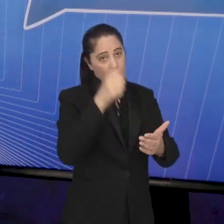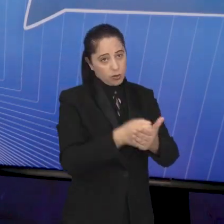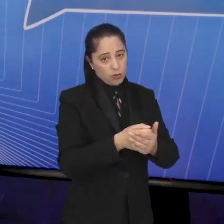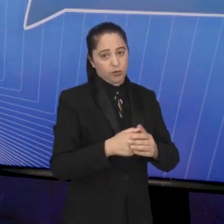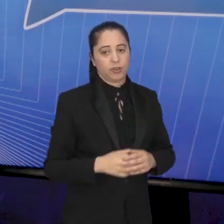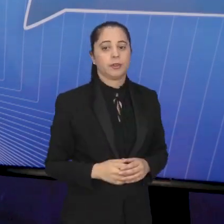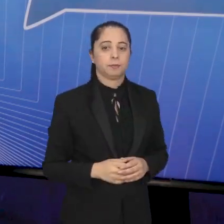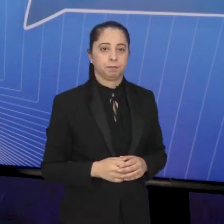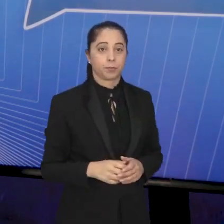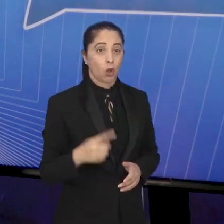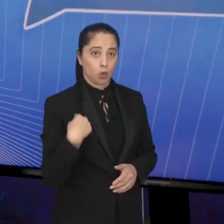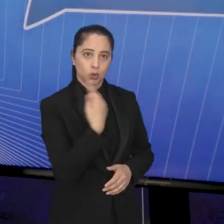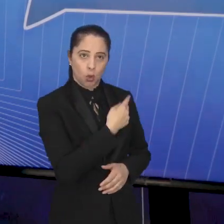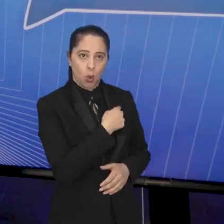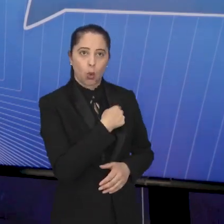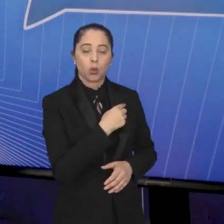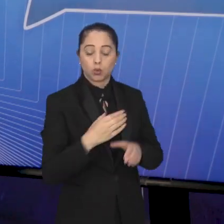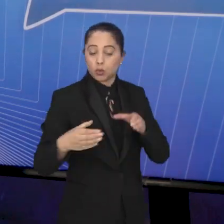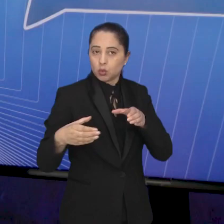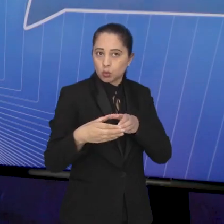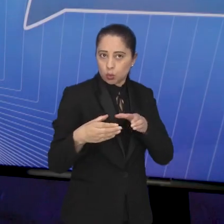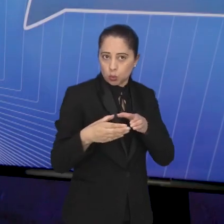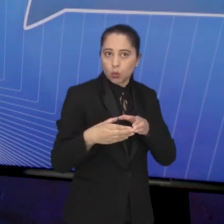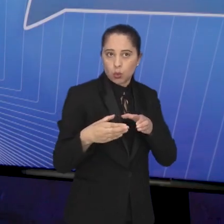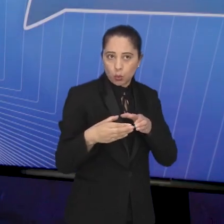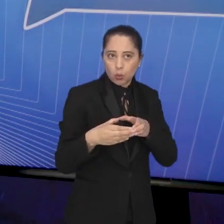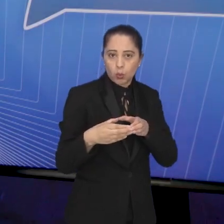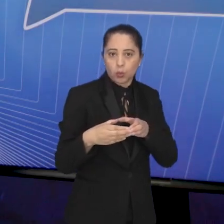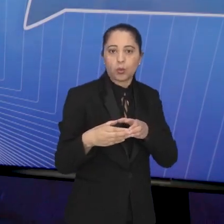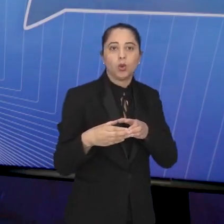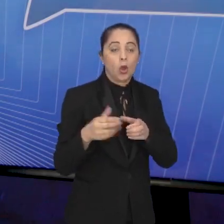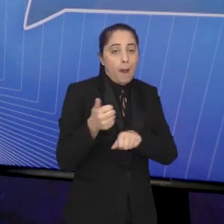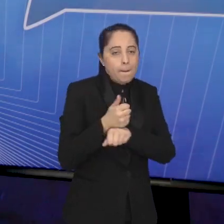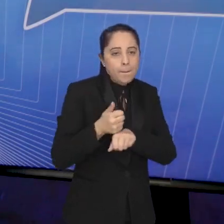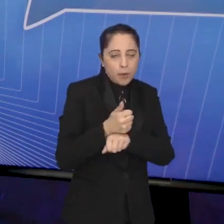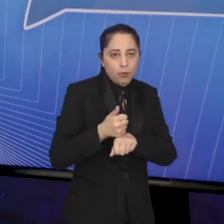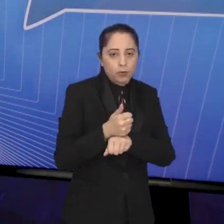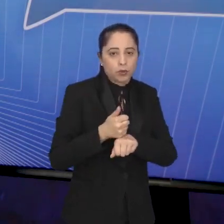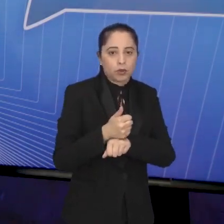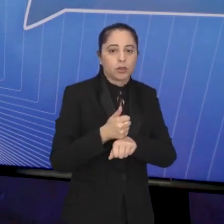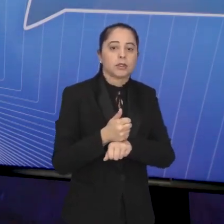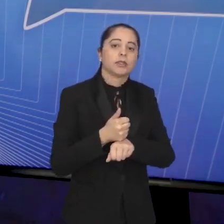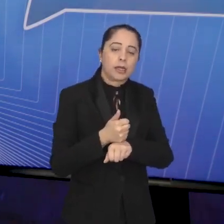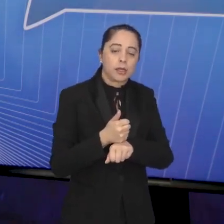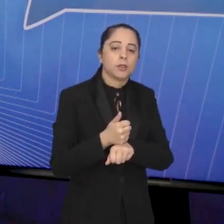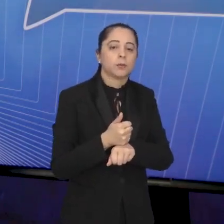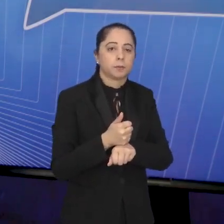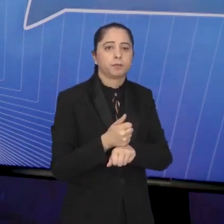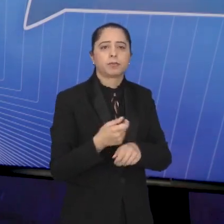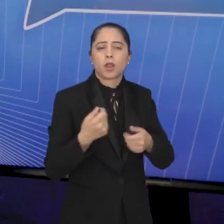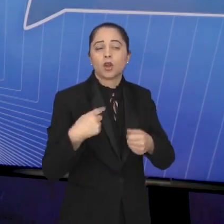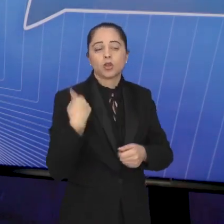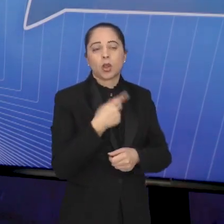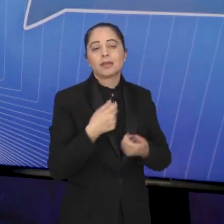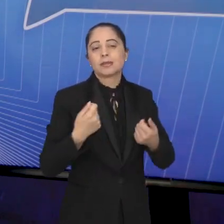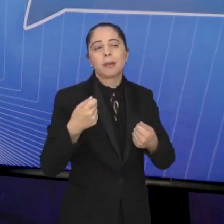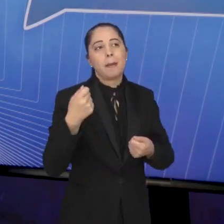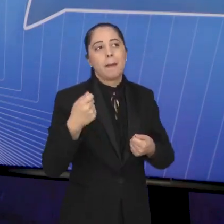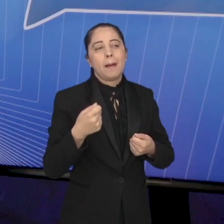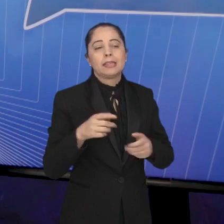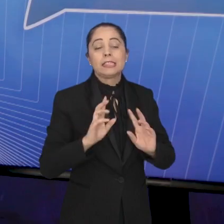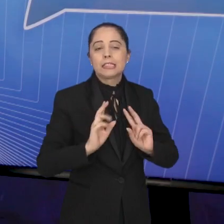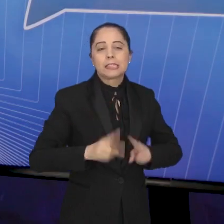Lá no Comitê de Bacias, que a gente prioriza recursos do Fundo Estadual de Recursos Hídricos para investimento,